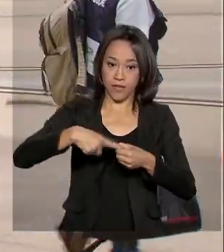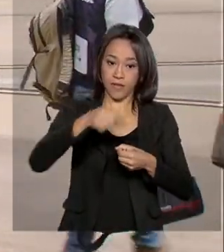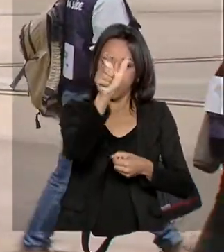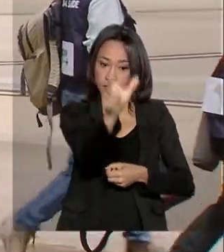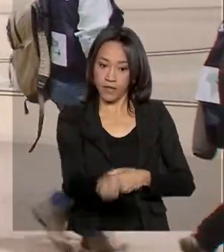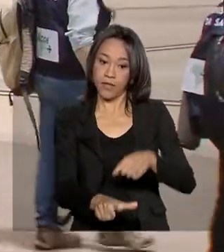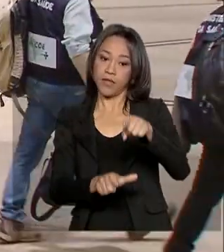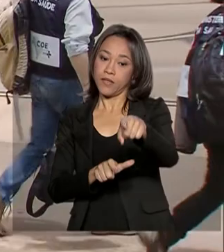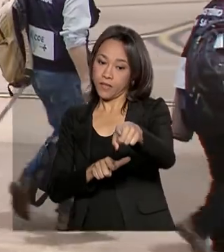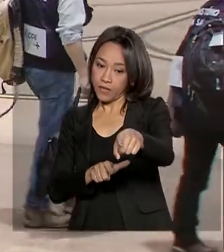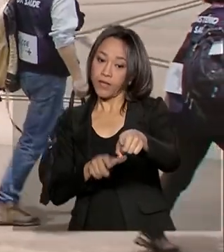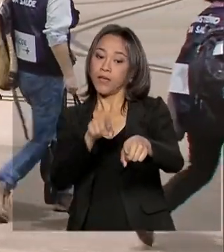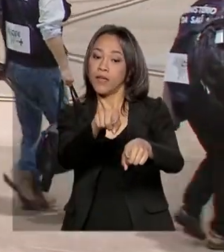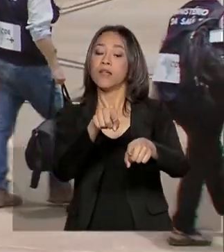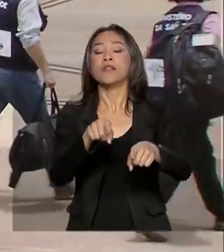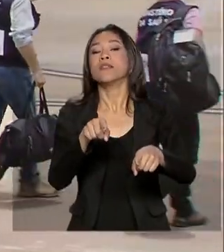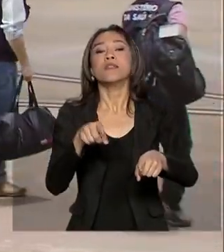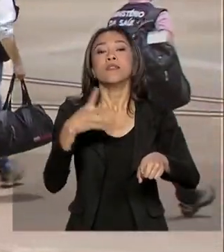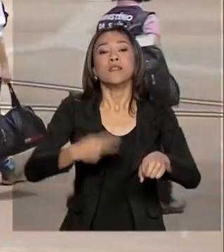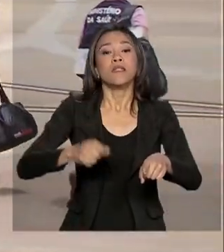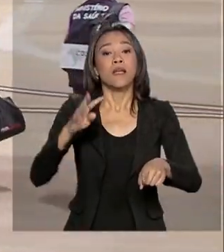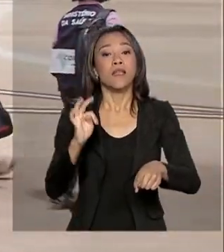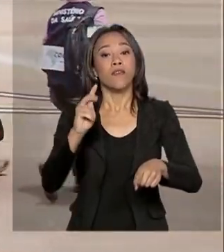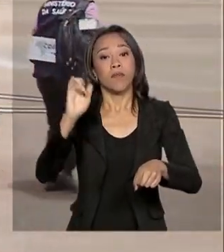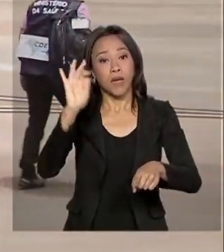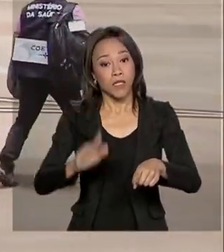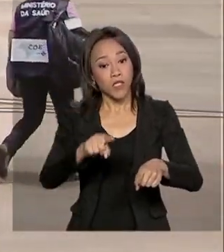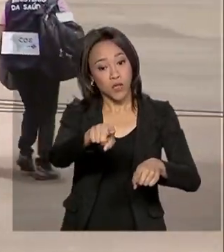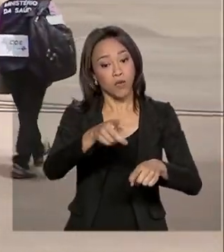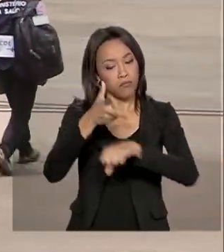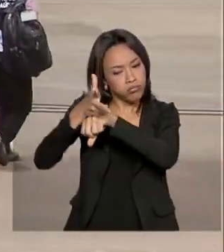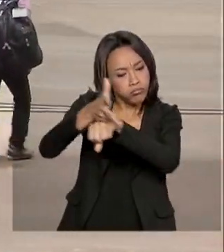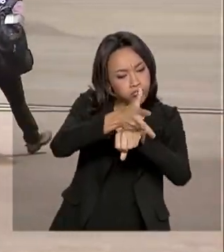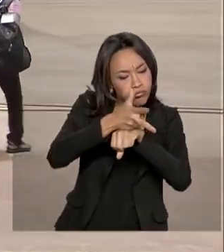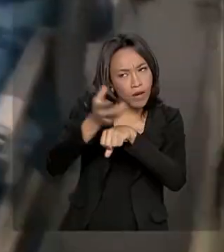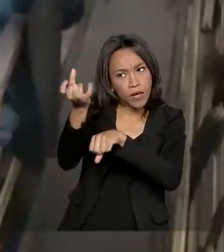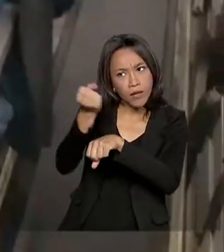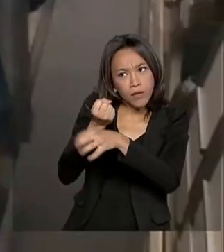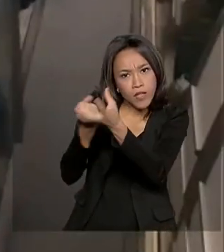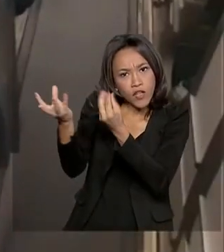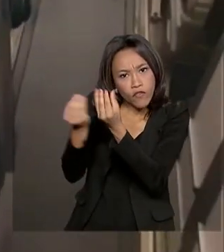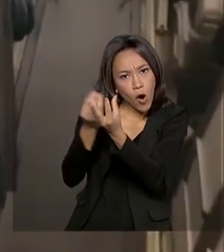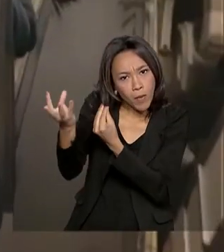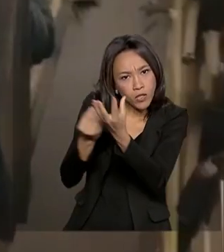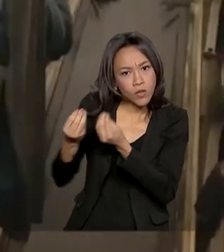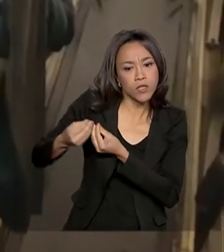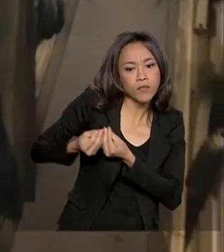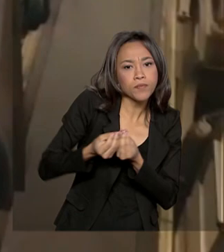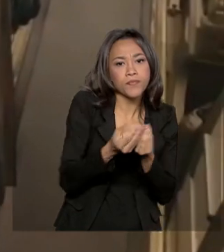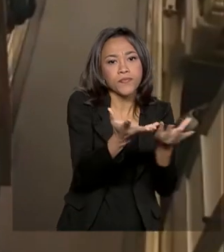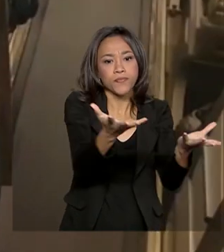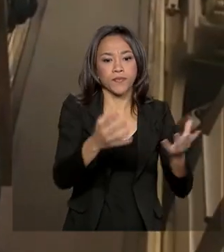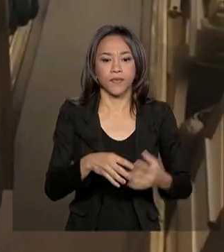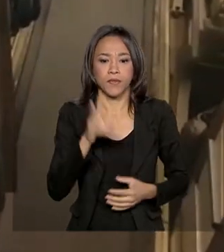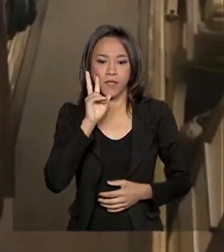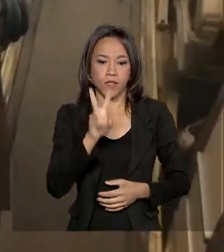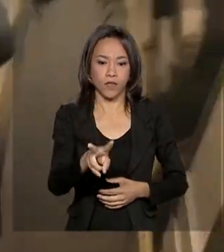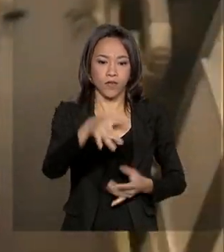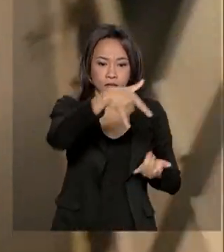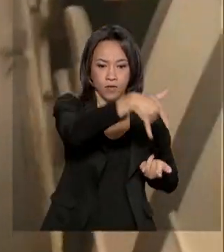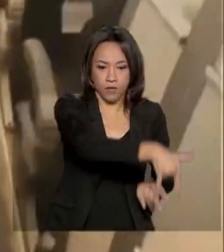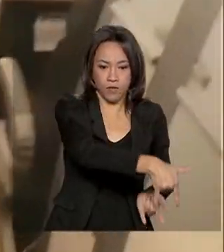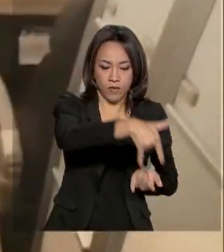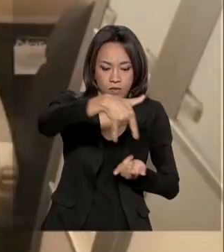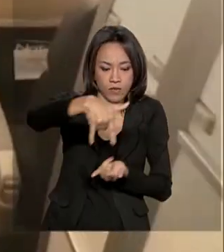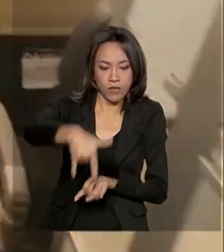TV Brasil, Arley Andrade, embarcou junto na missão e vai nos manter informados. Aqui são duas marcas improvisadas na aeronave